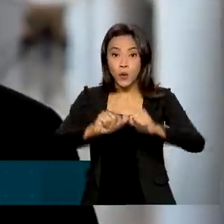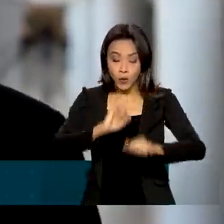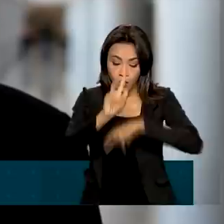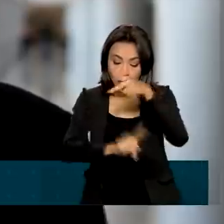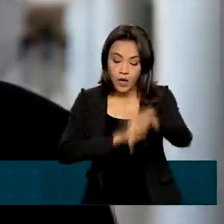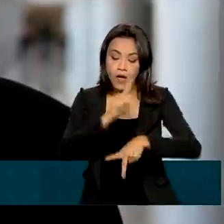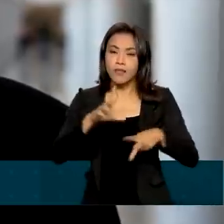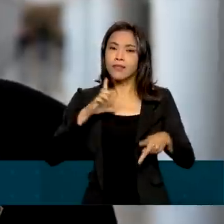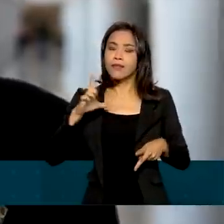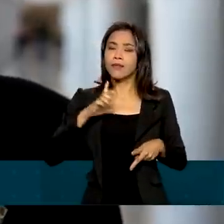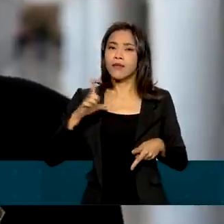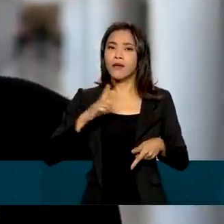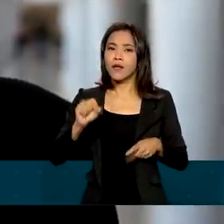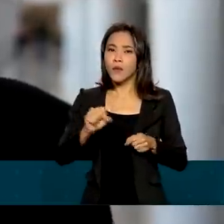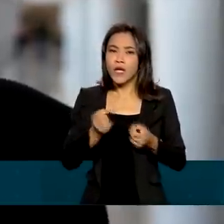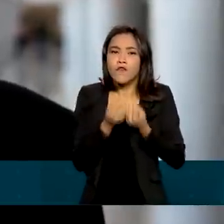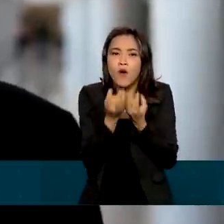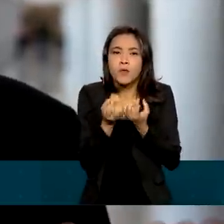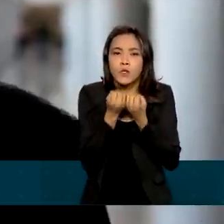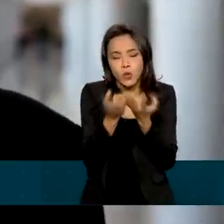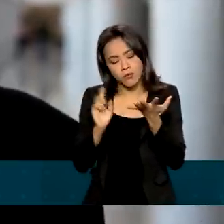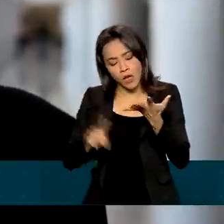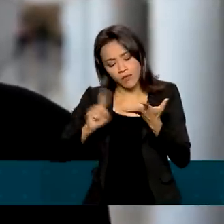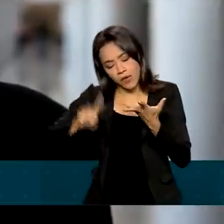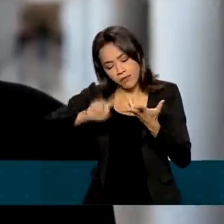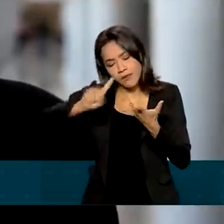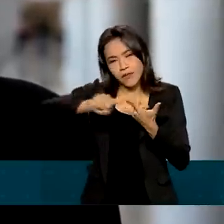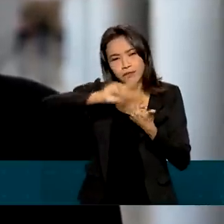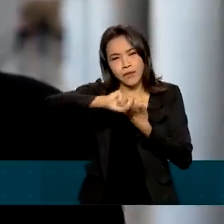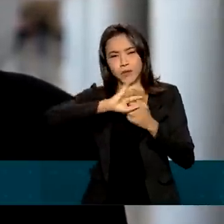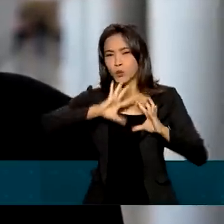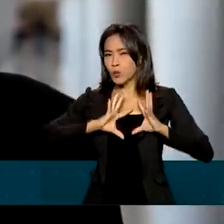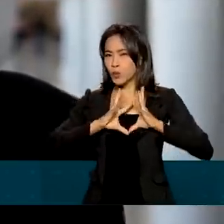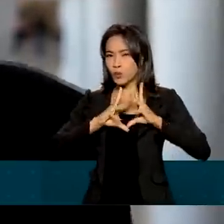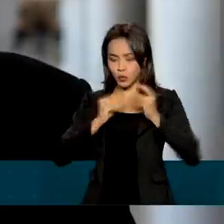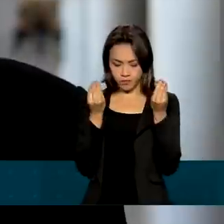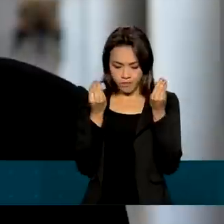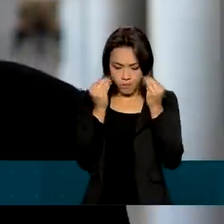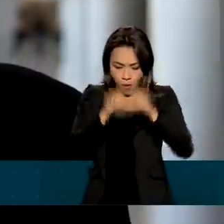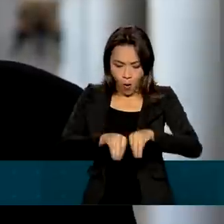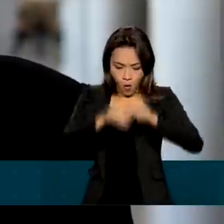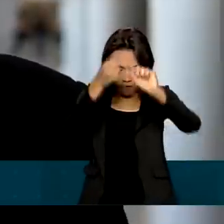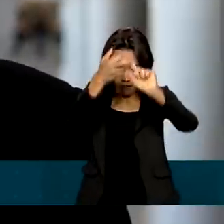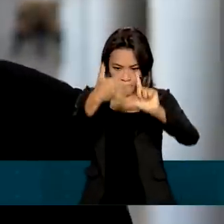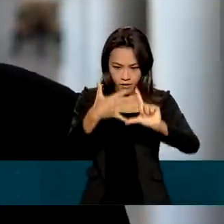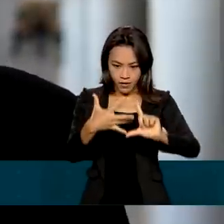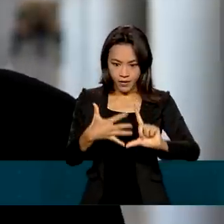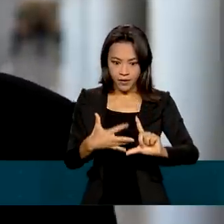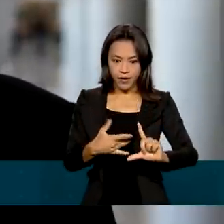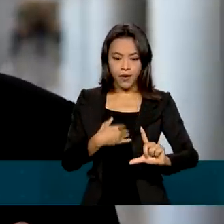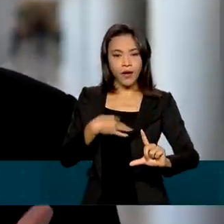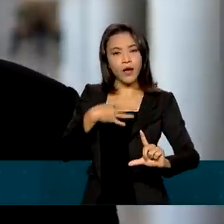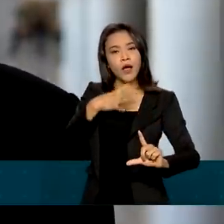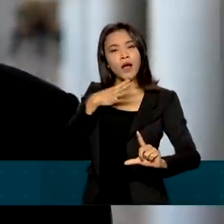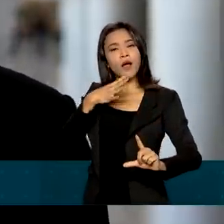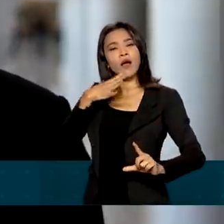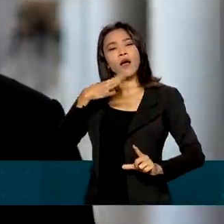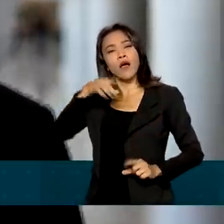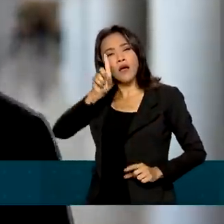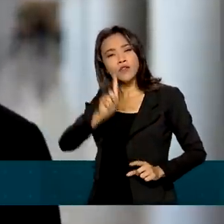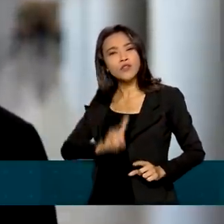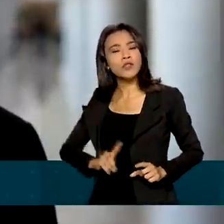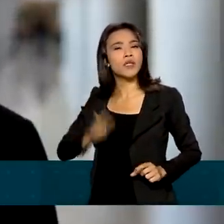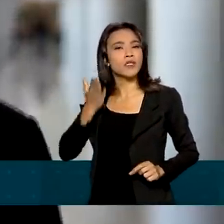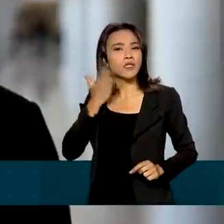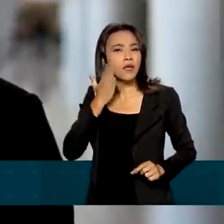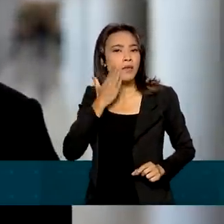ter uma rede de informações disponibilizada, para que ela conheça os seus direitos, para que ela possa trabalhar